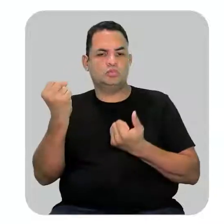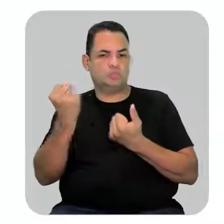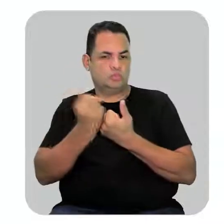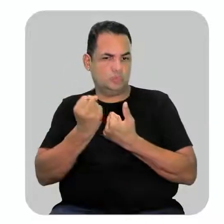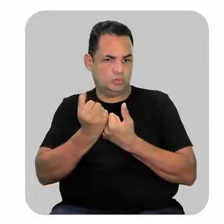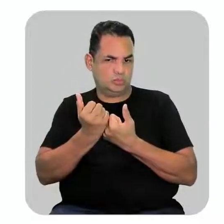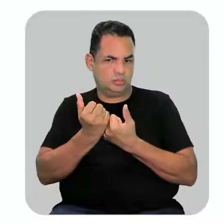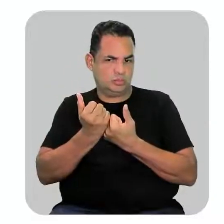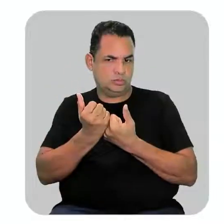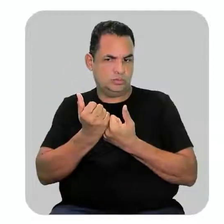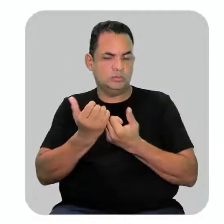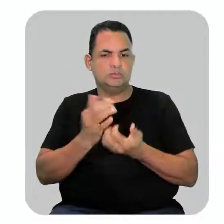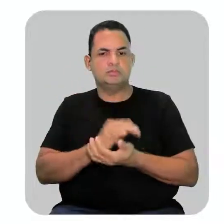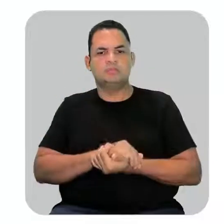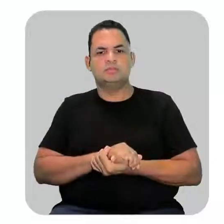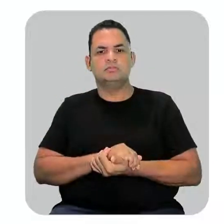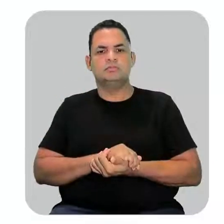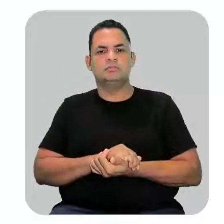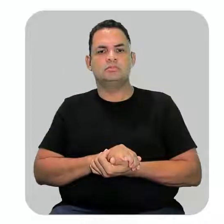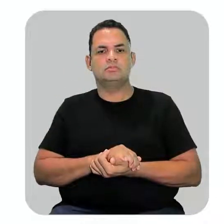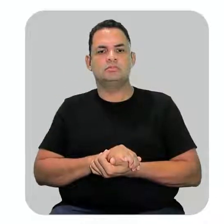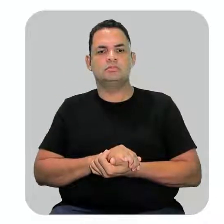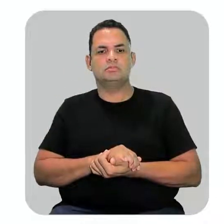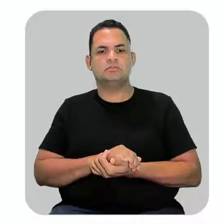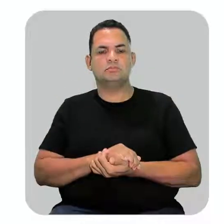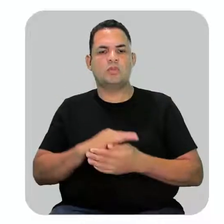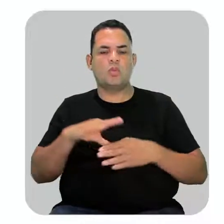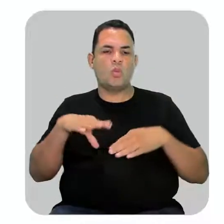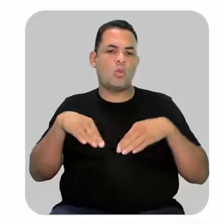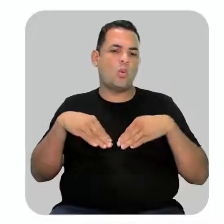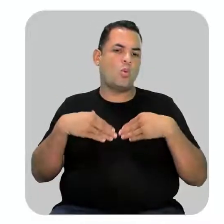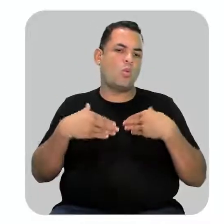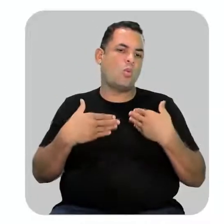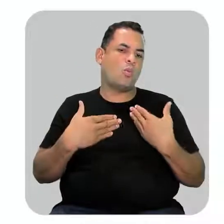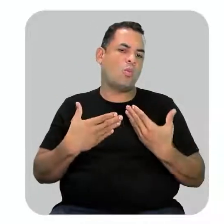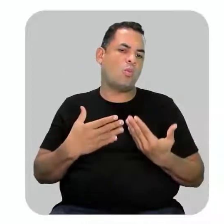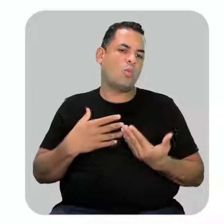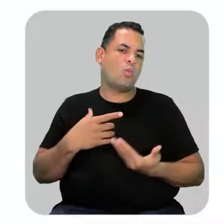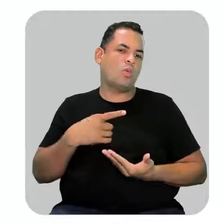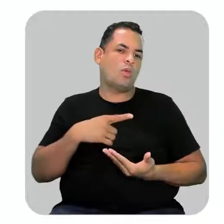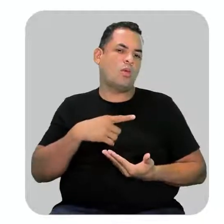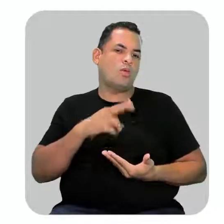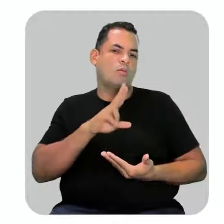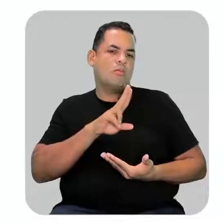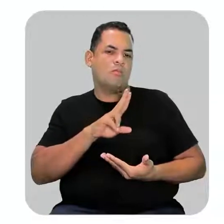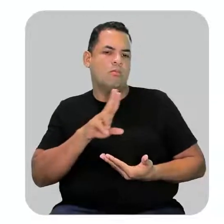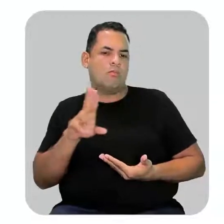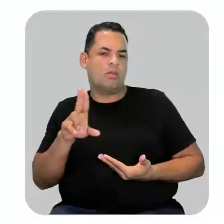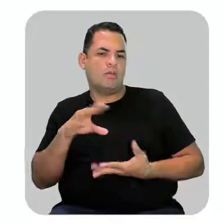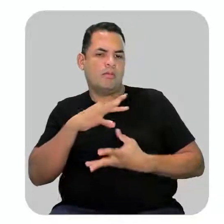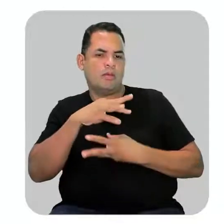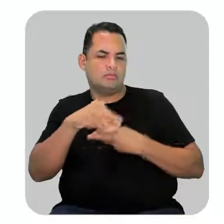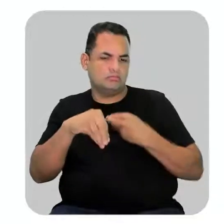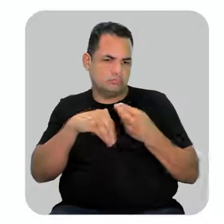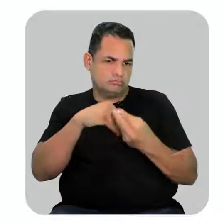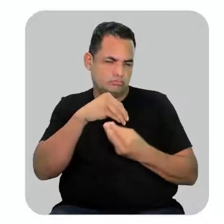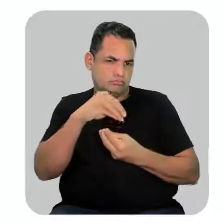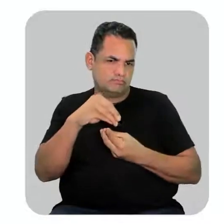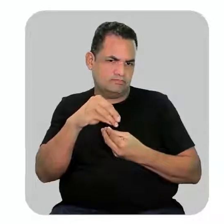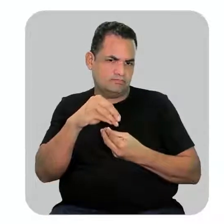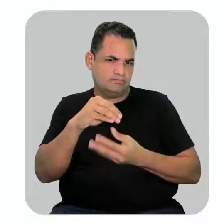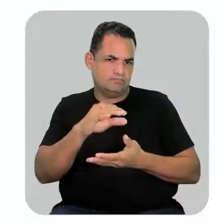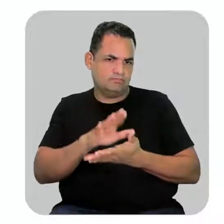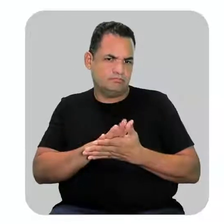substituintes. Quando a gente for dar o nome para o meu composto, eu tenho que